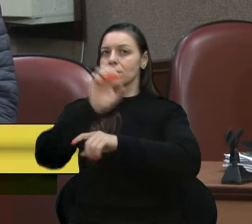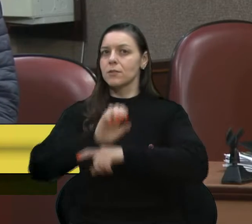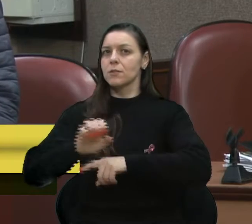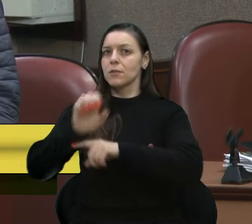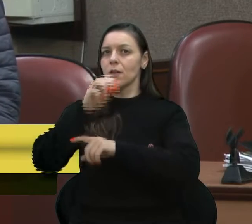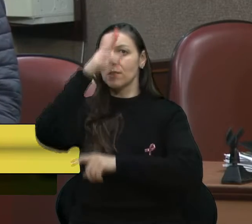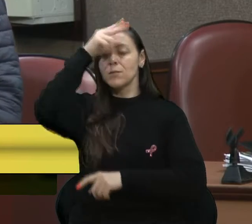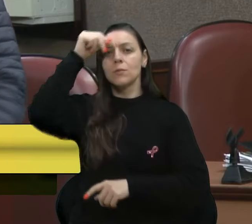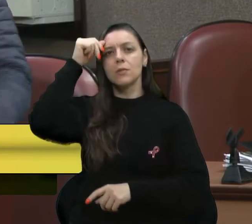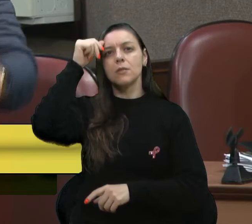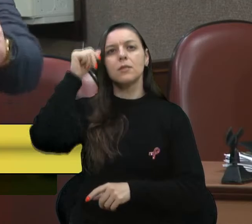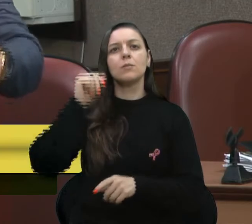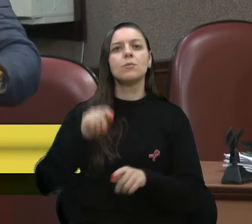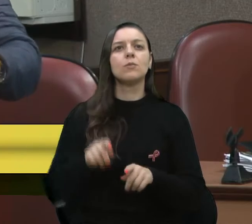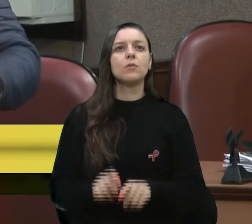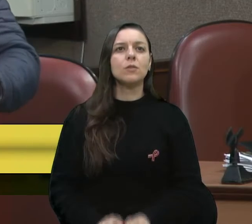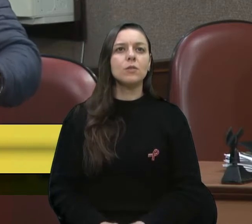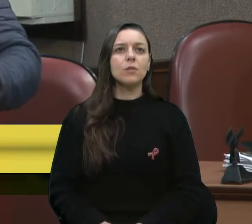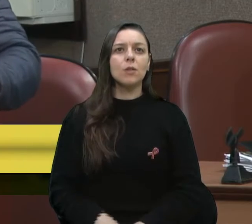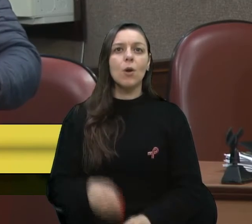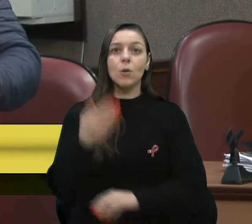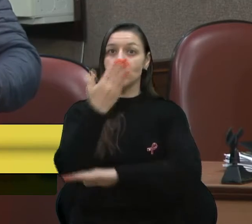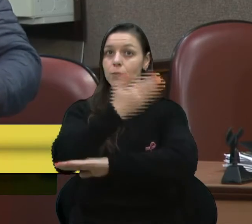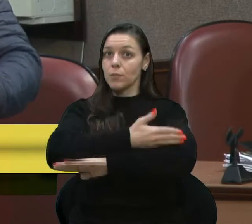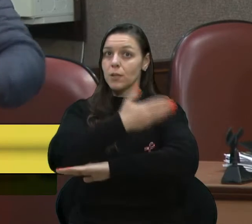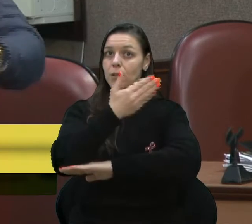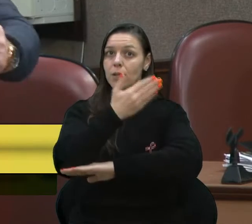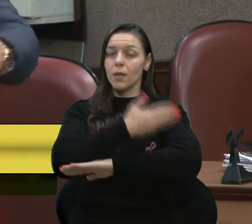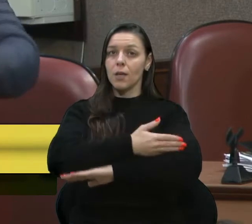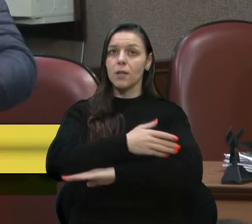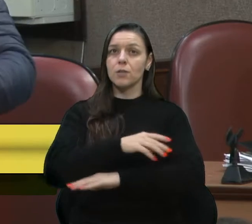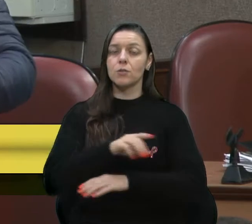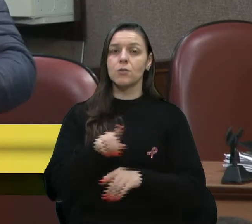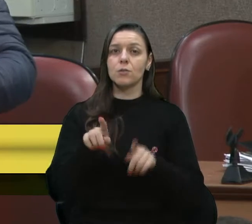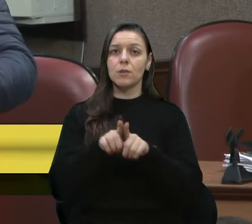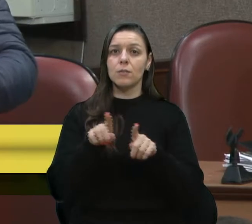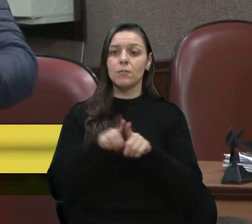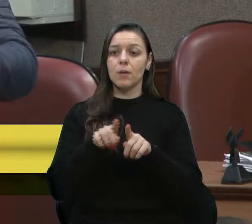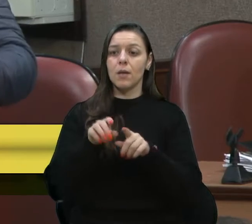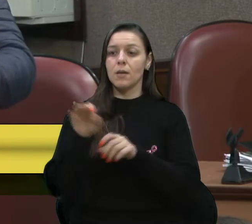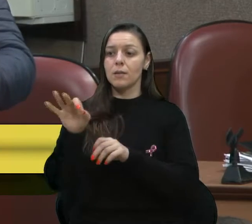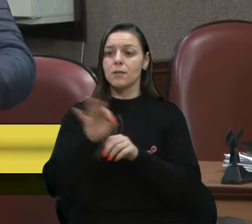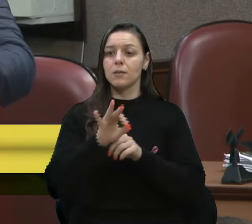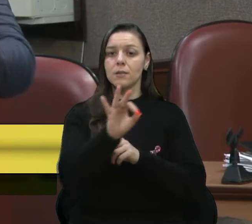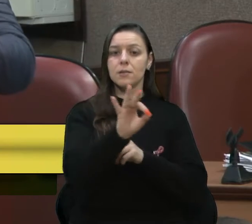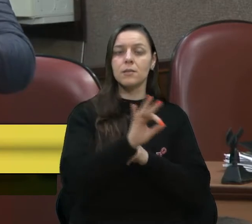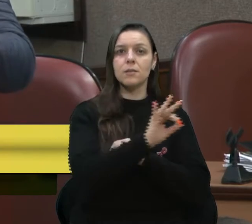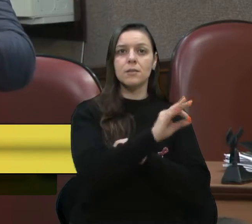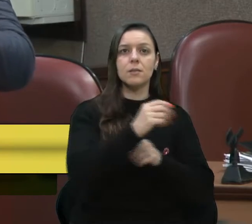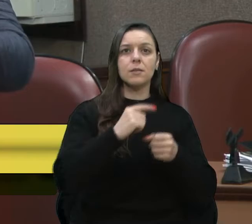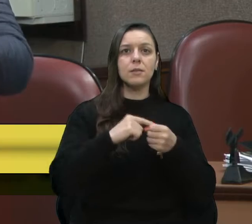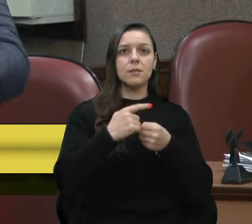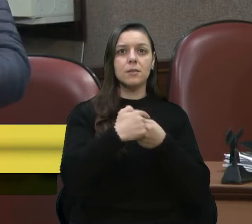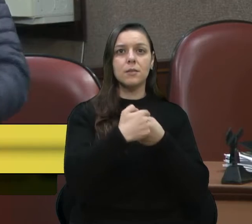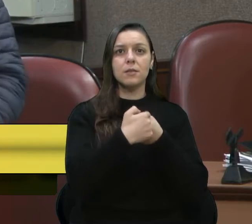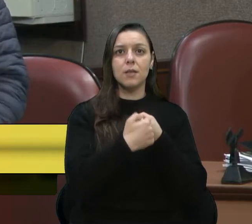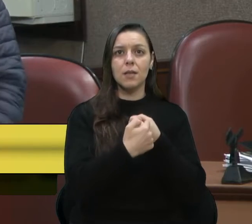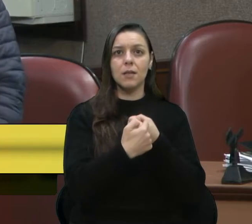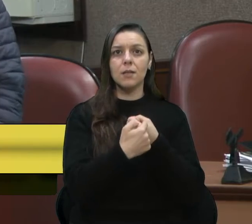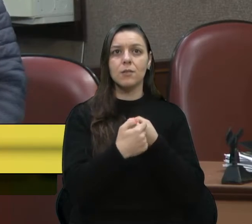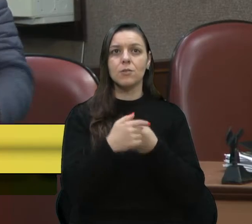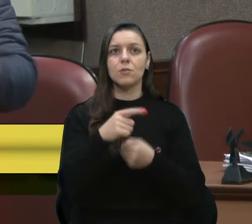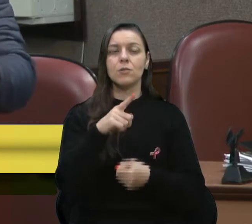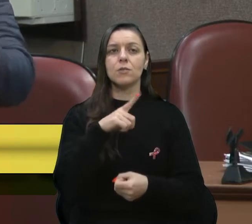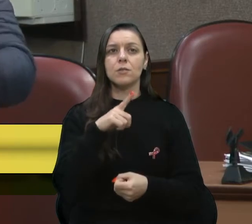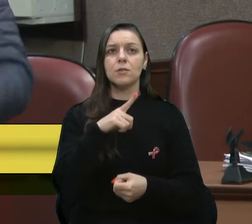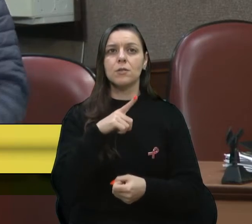municípios. Os pedágios, as praças de pedágio, entre as cidades, infelizmente, São Vendelino,